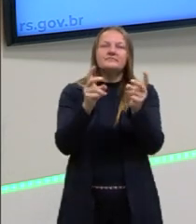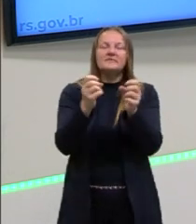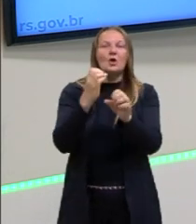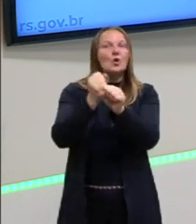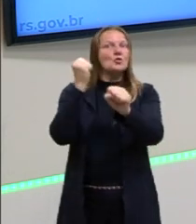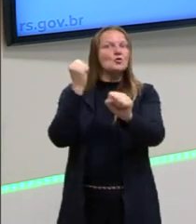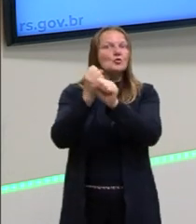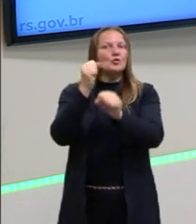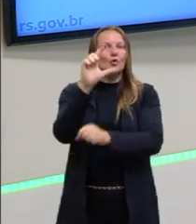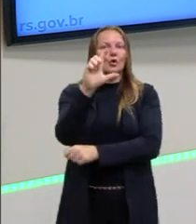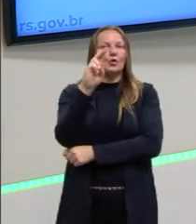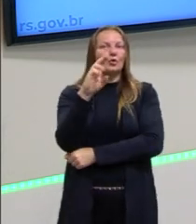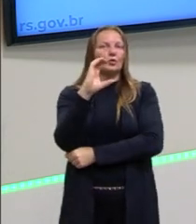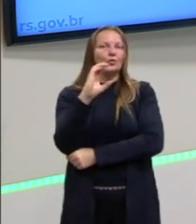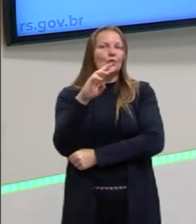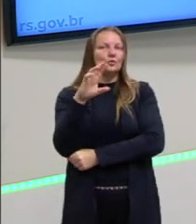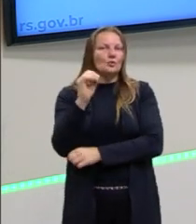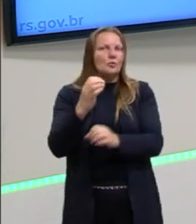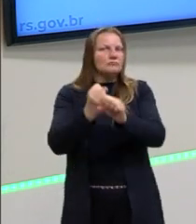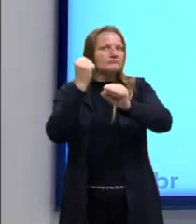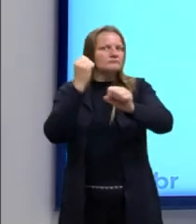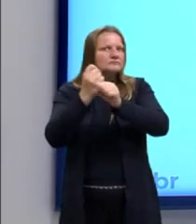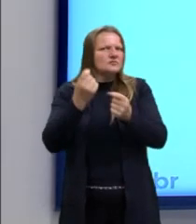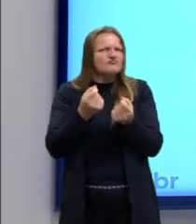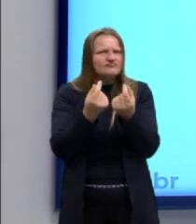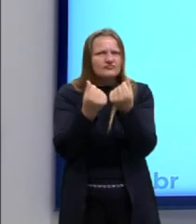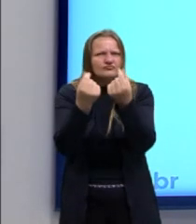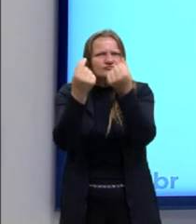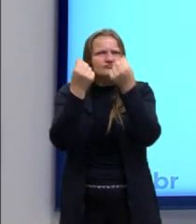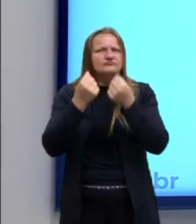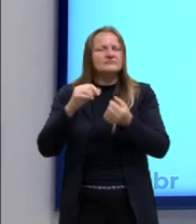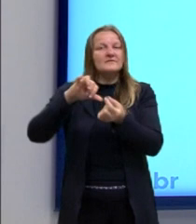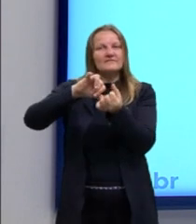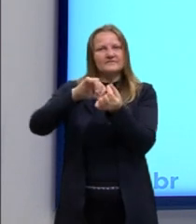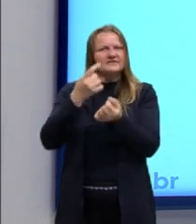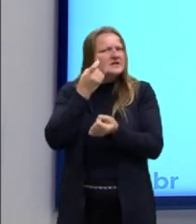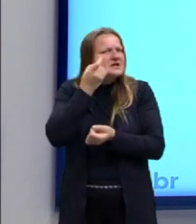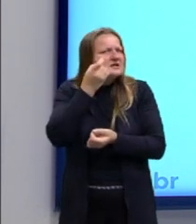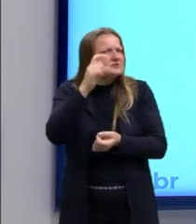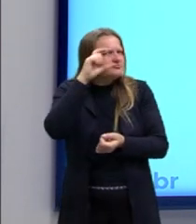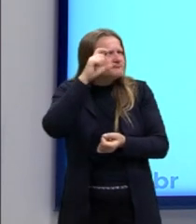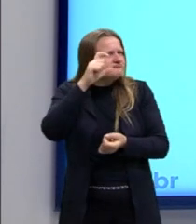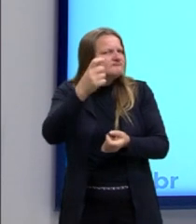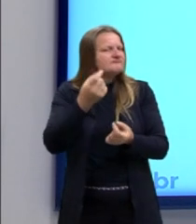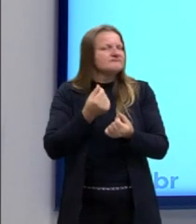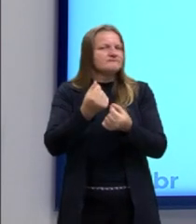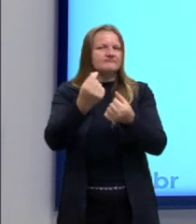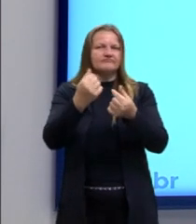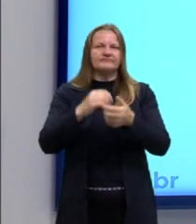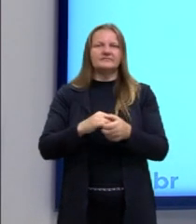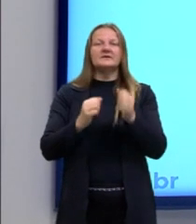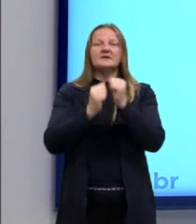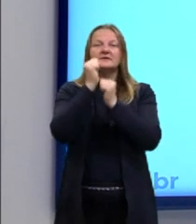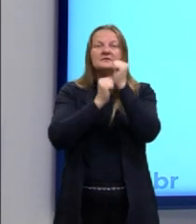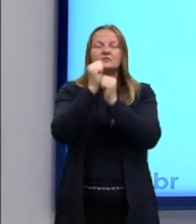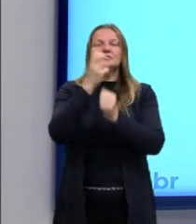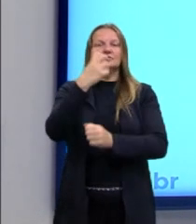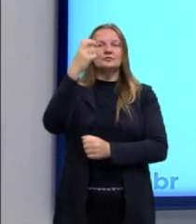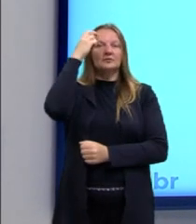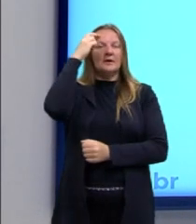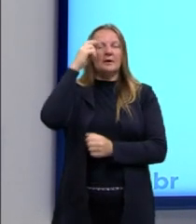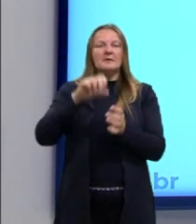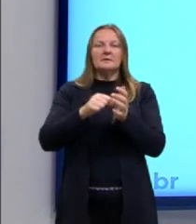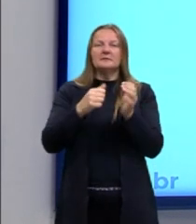lucro, dentro dessa perspectiva econômica. E olha, essa expressão indústria cultural, ela é trazida a primeira vez